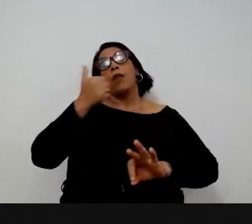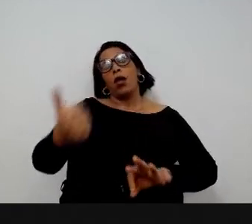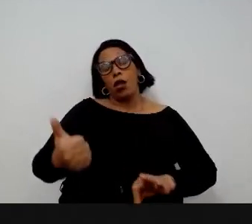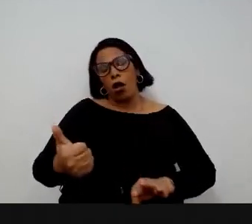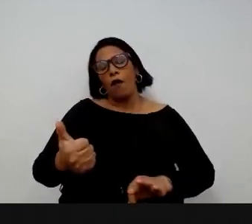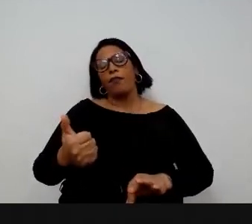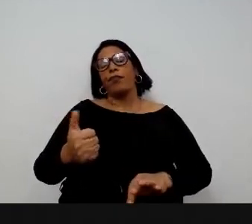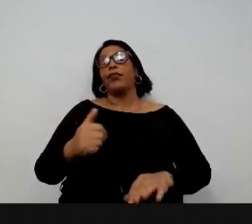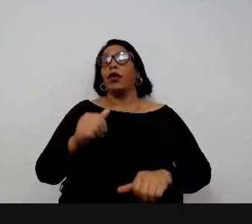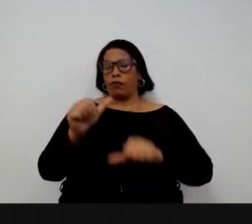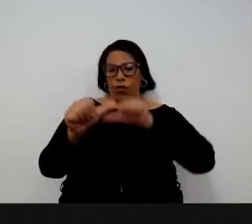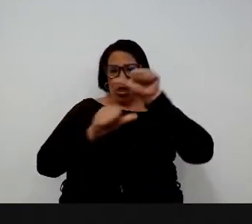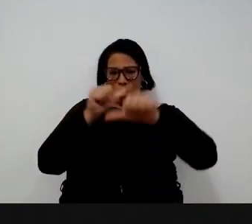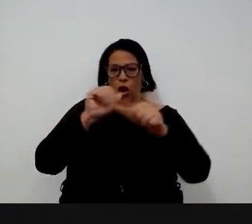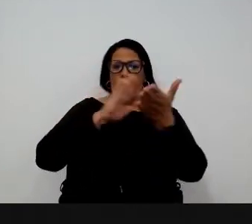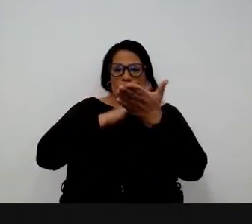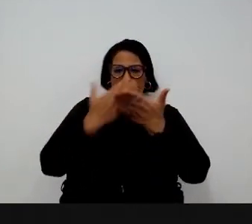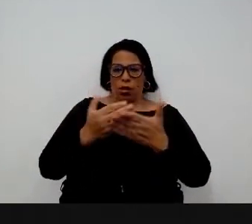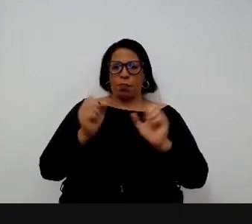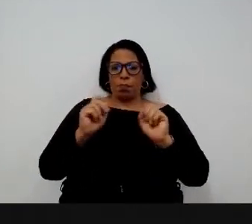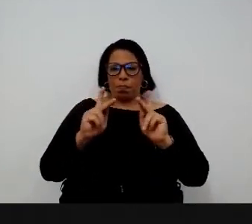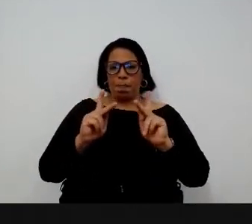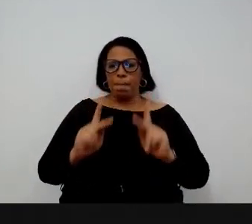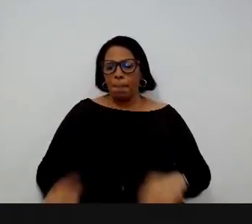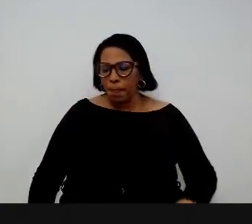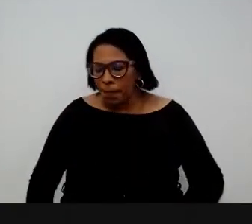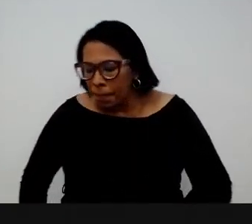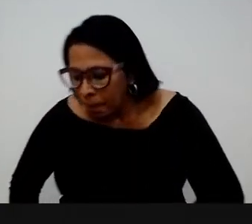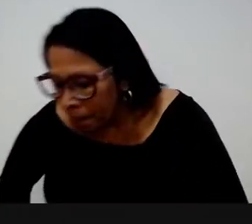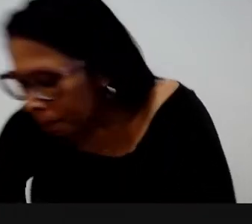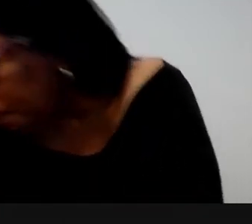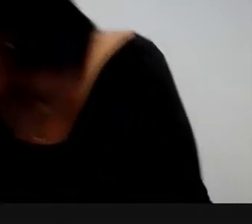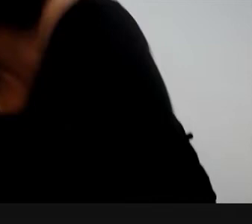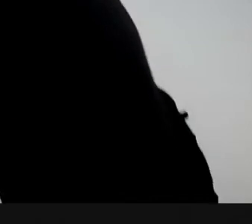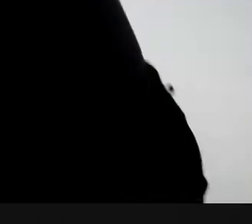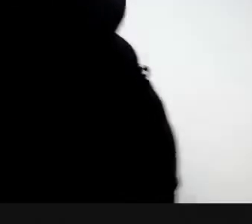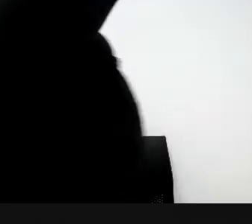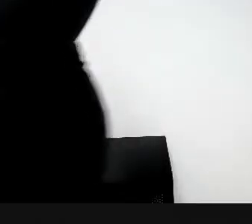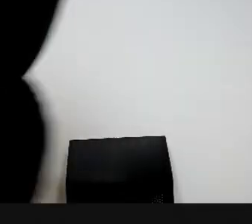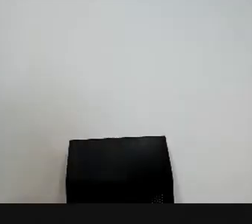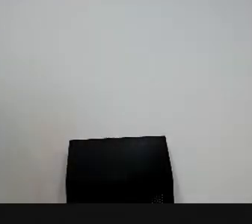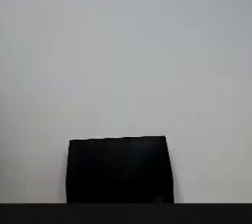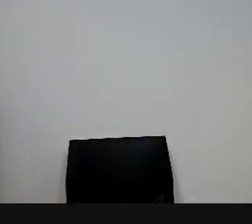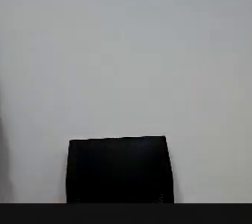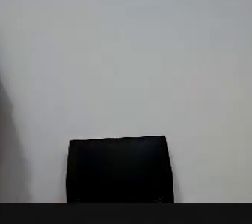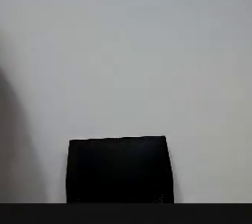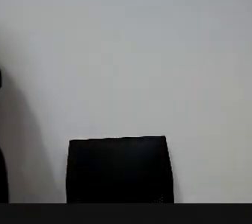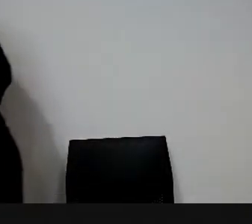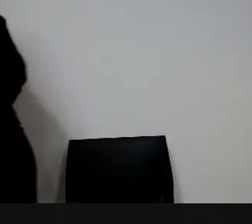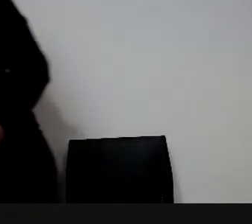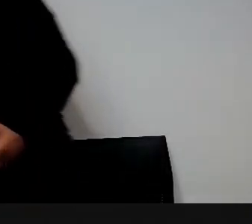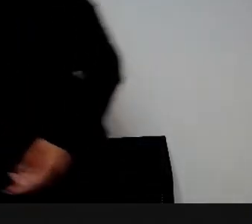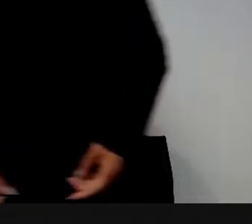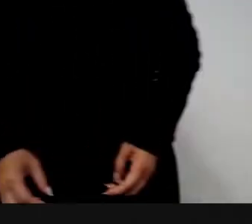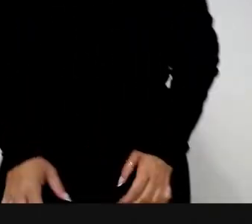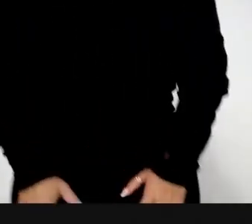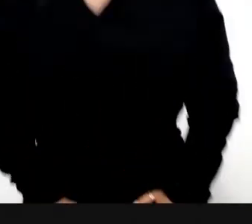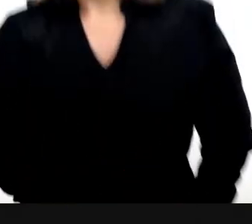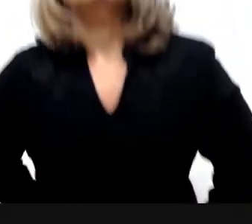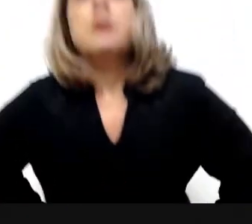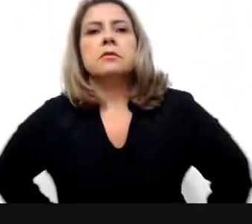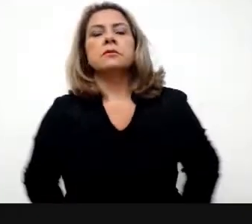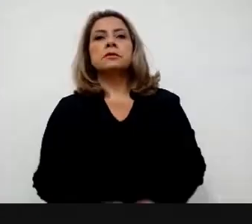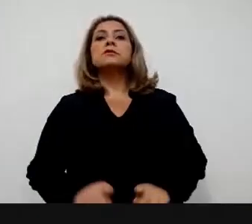Então, gente já fez algumas dezenas de projetos de inovação, desde planejamento estratégico, até, por exemplo, a estruturação do centro de governo para o CDE.